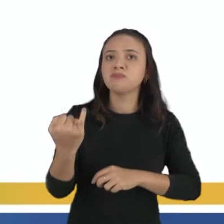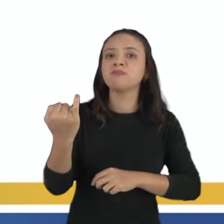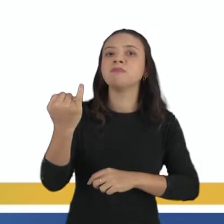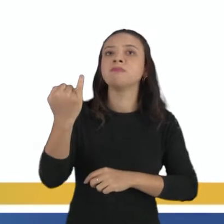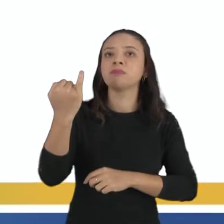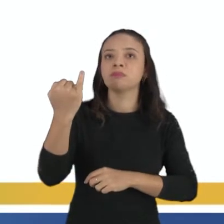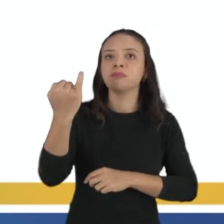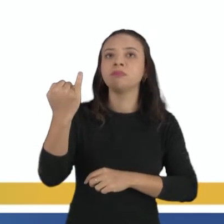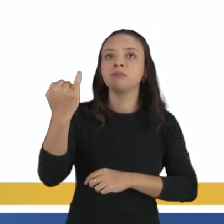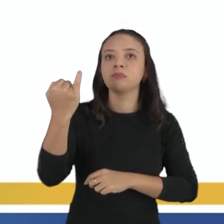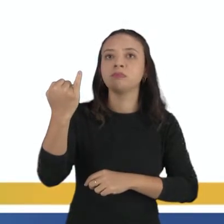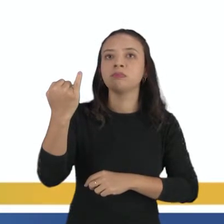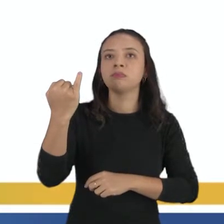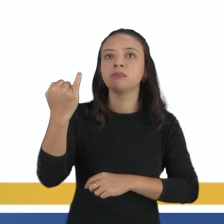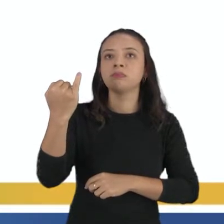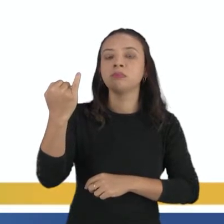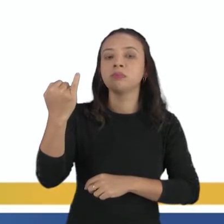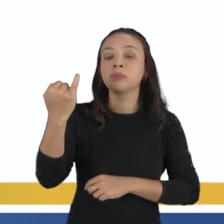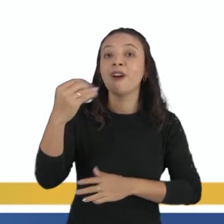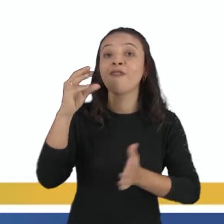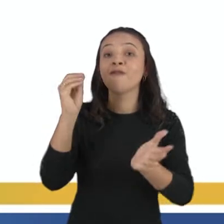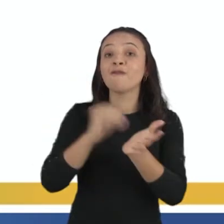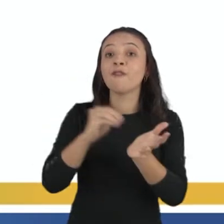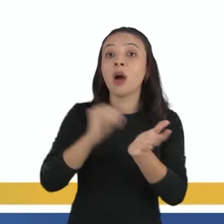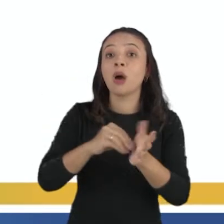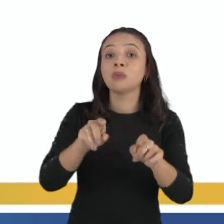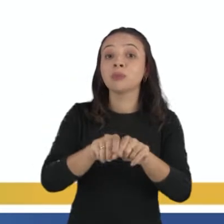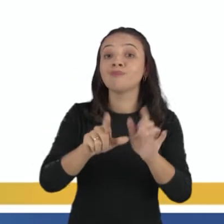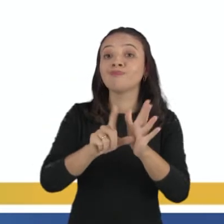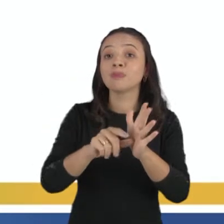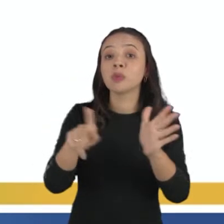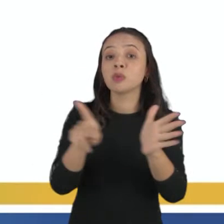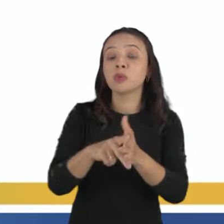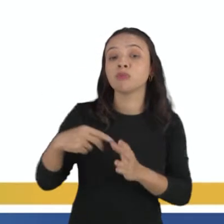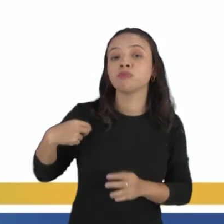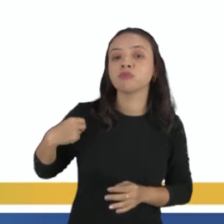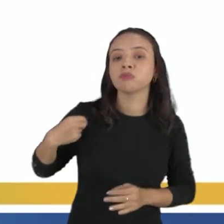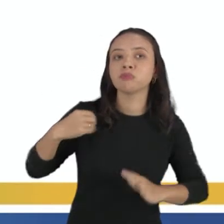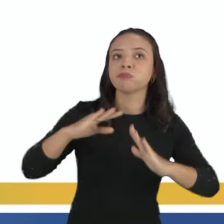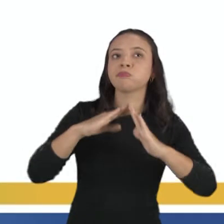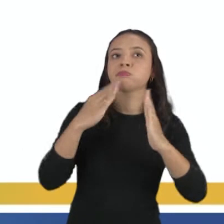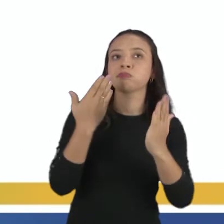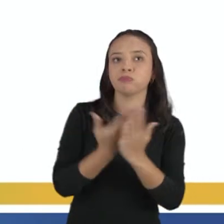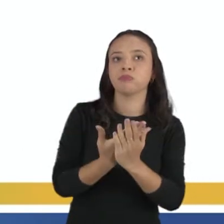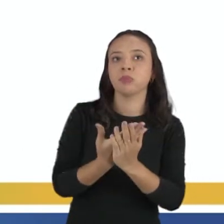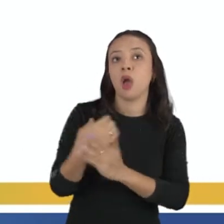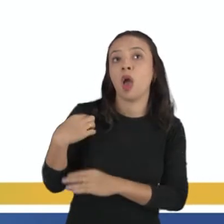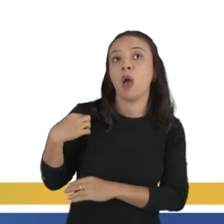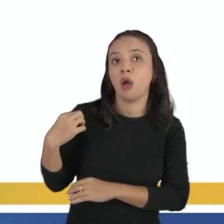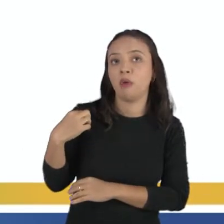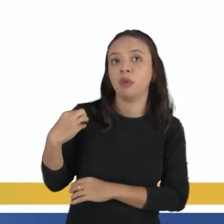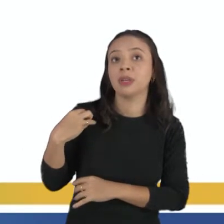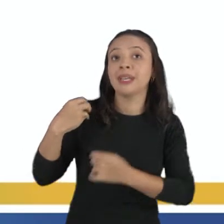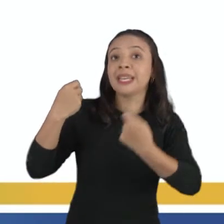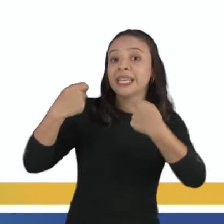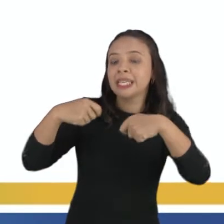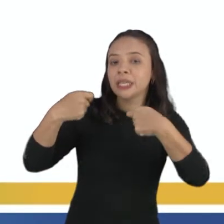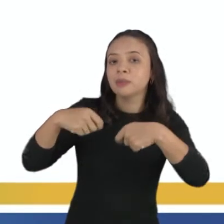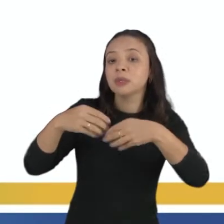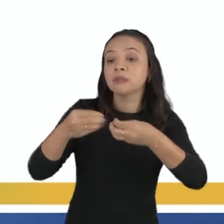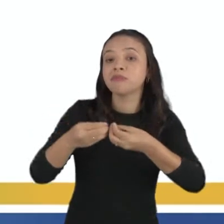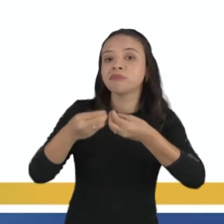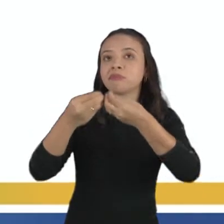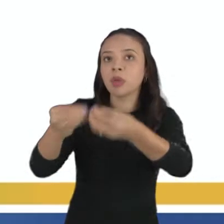preponderância, a ausência e atraso do fardamento escolar. Fardamentos estes que devem